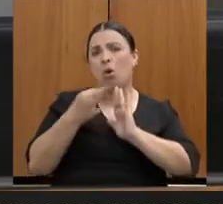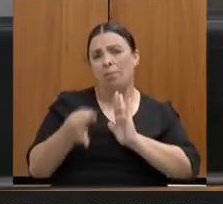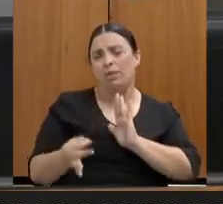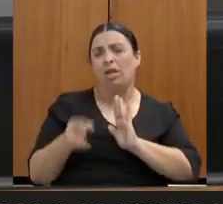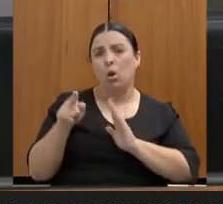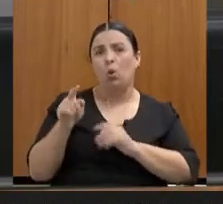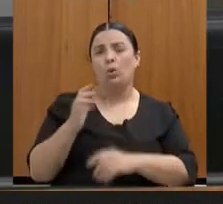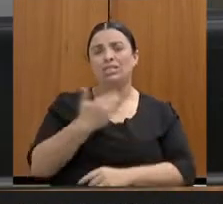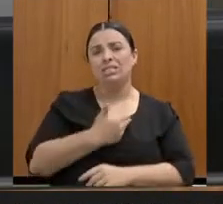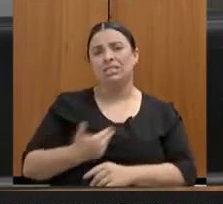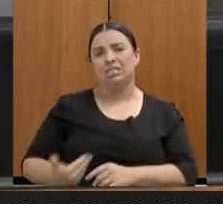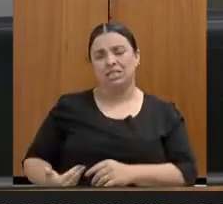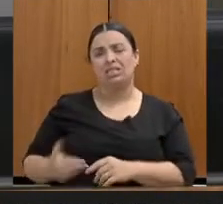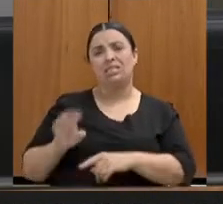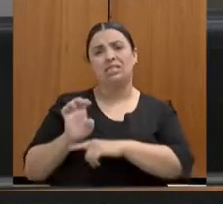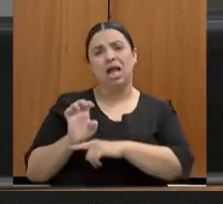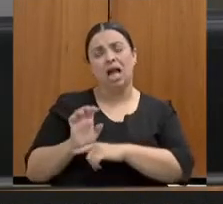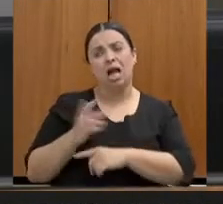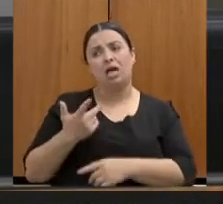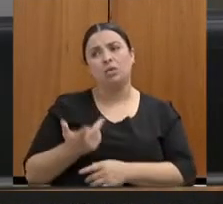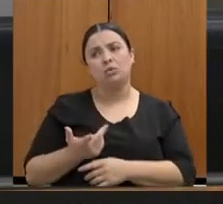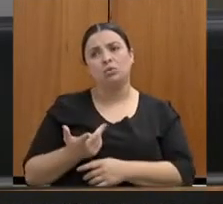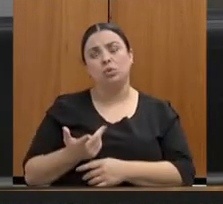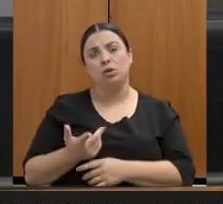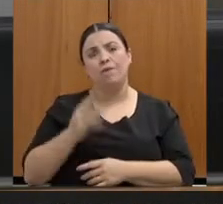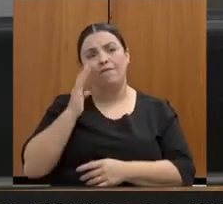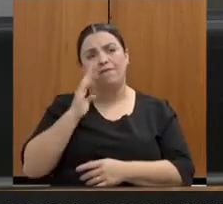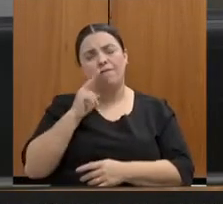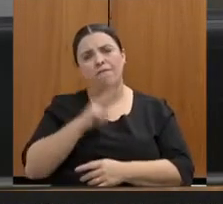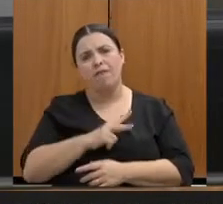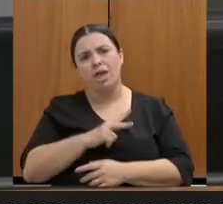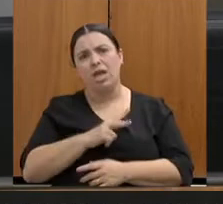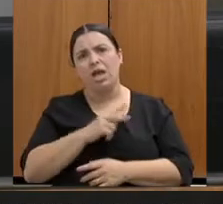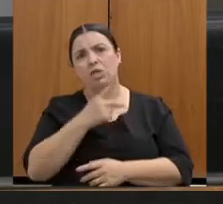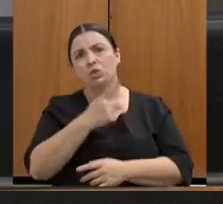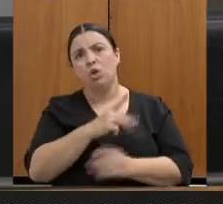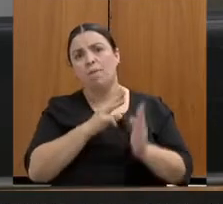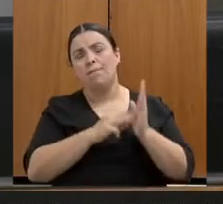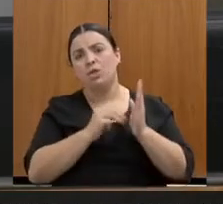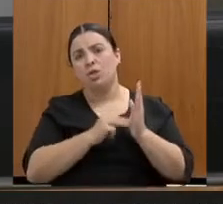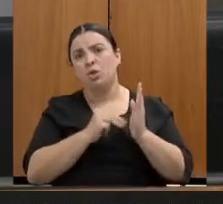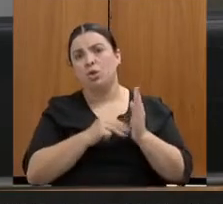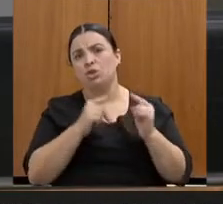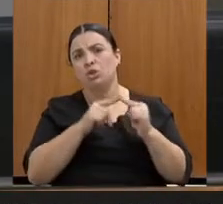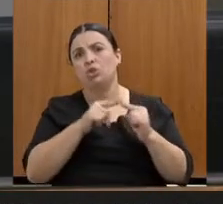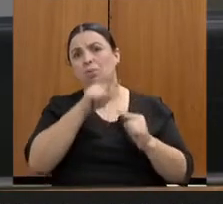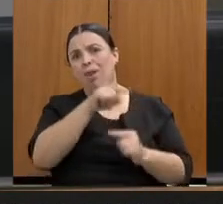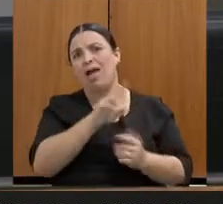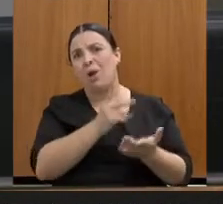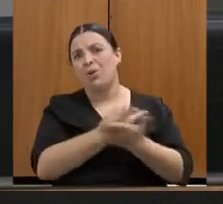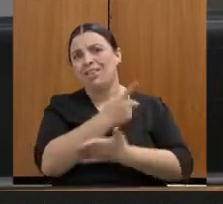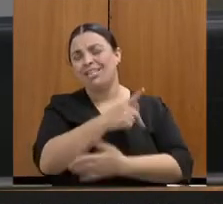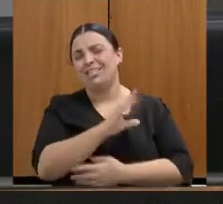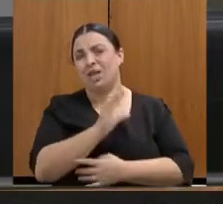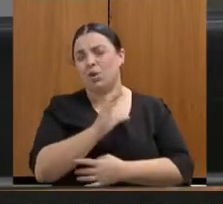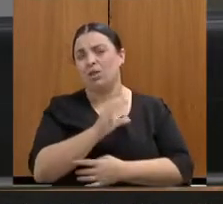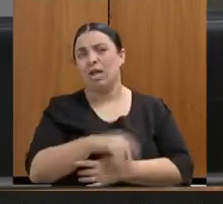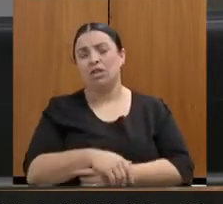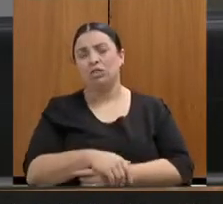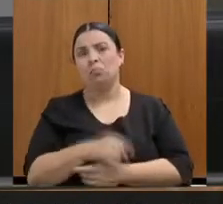essa metodologia aplicada lá. Me pareceu bastante interessante, exitosa,